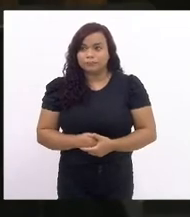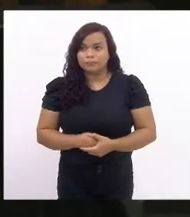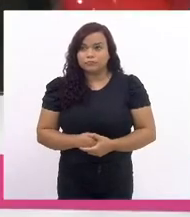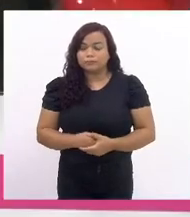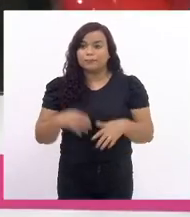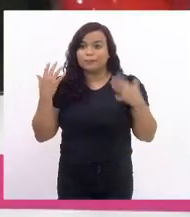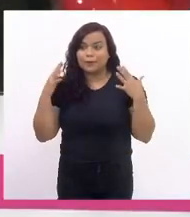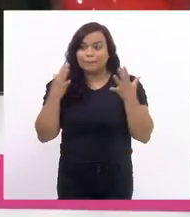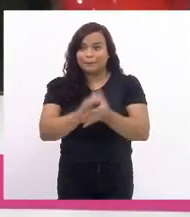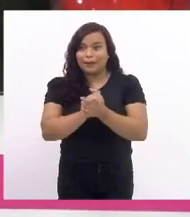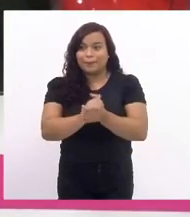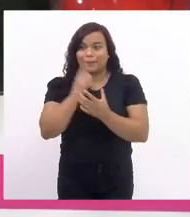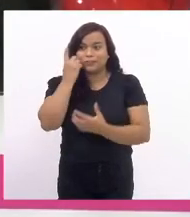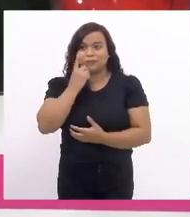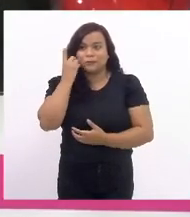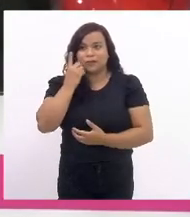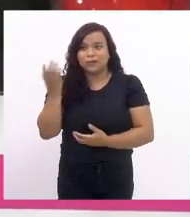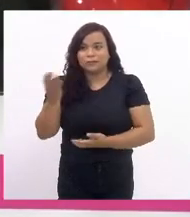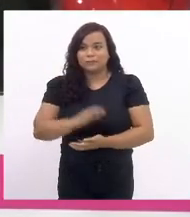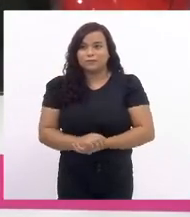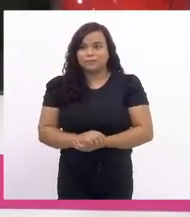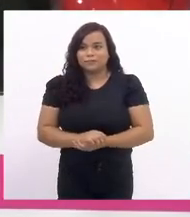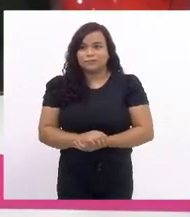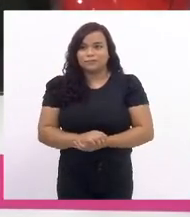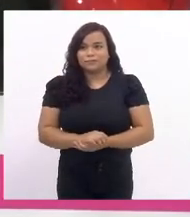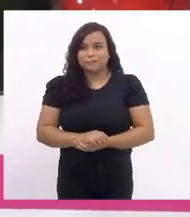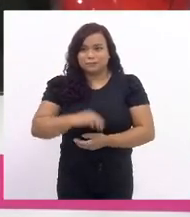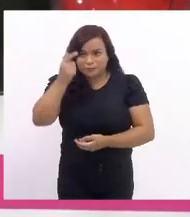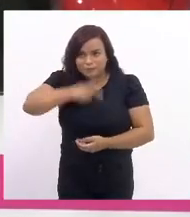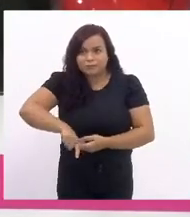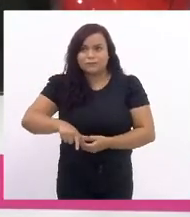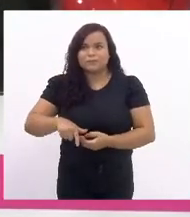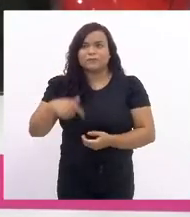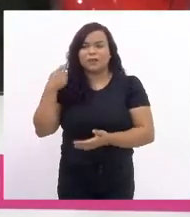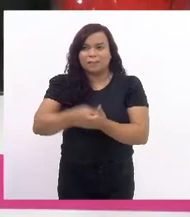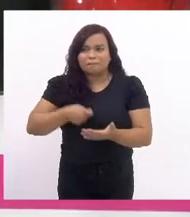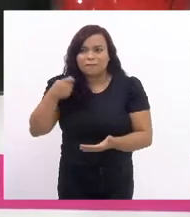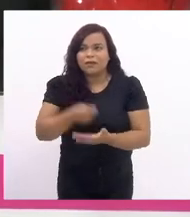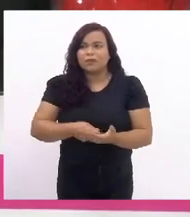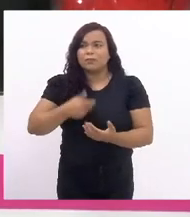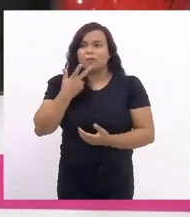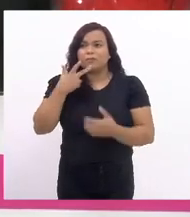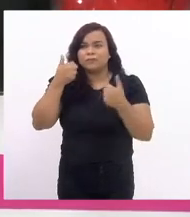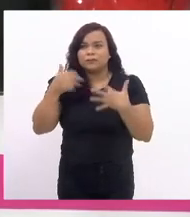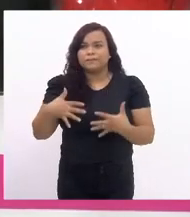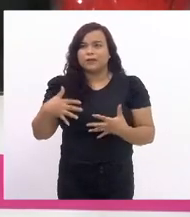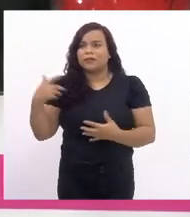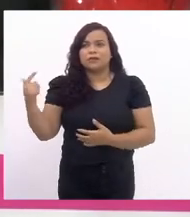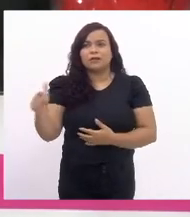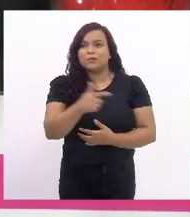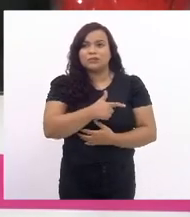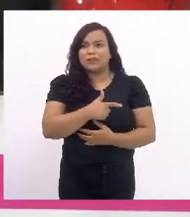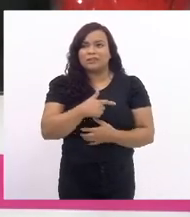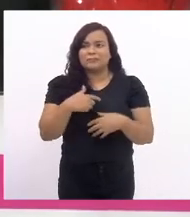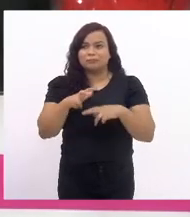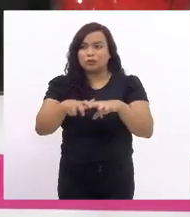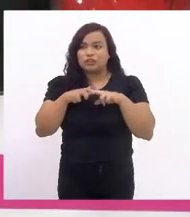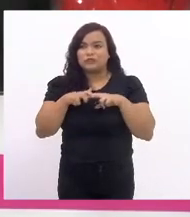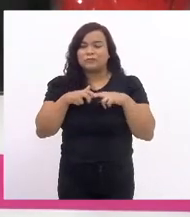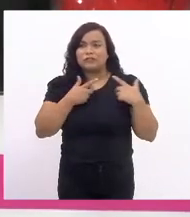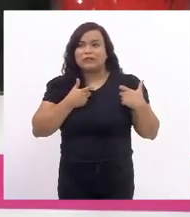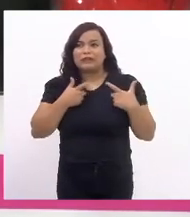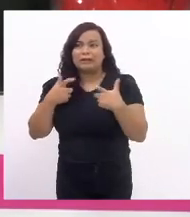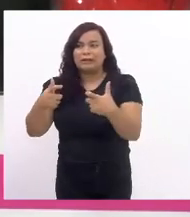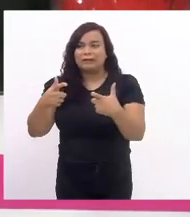Parabéns, deputado. Mais uma vez, reafirmo a fala de vossa excelência, não existe justificativa para